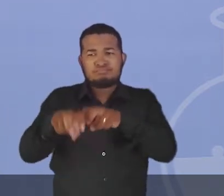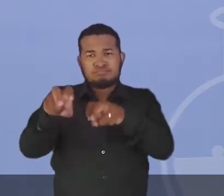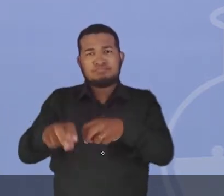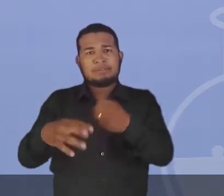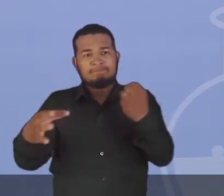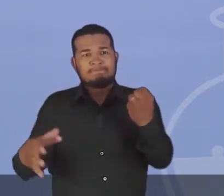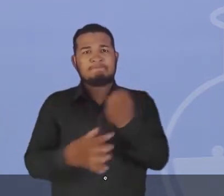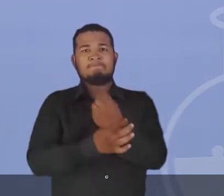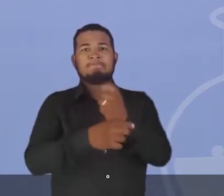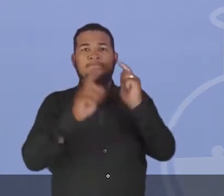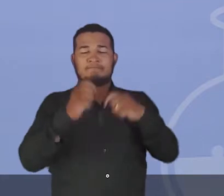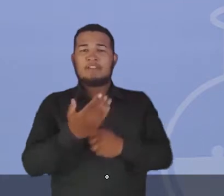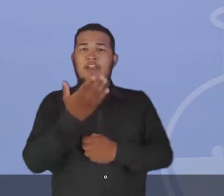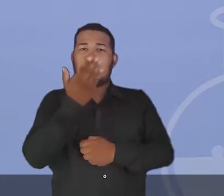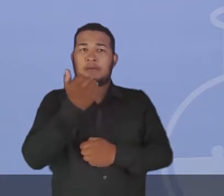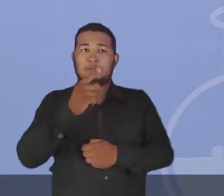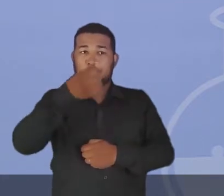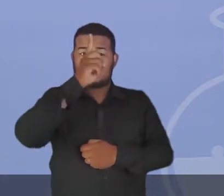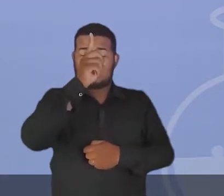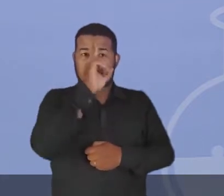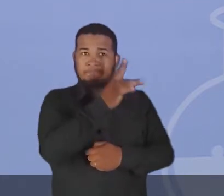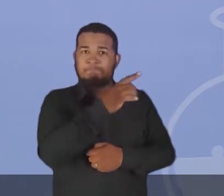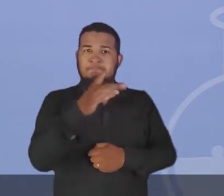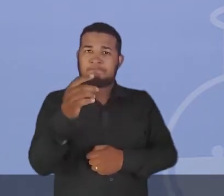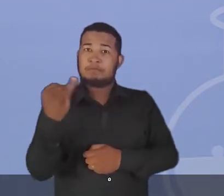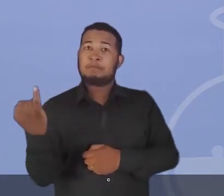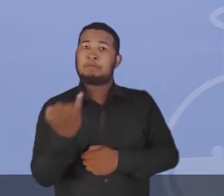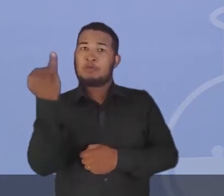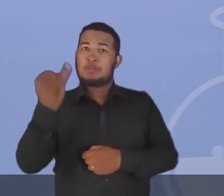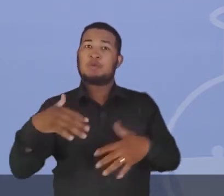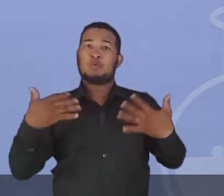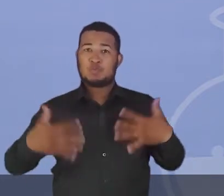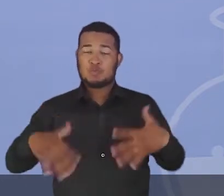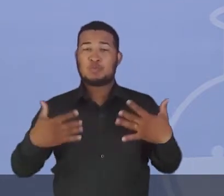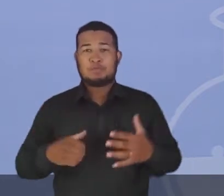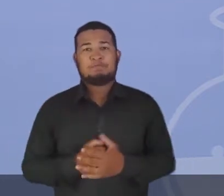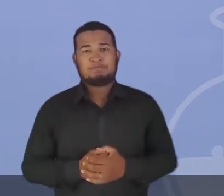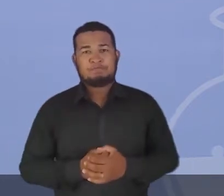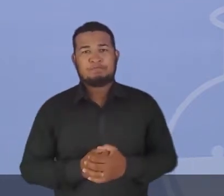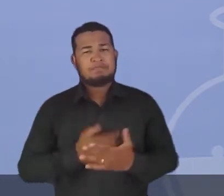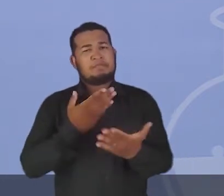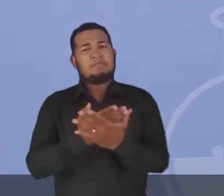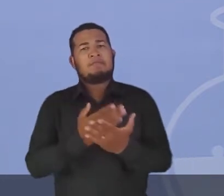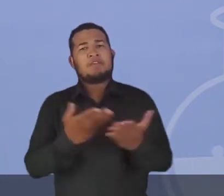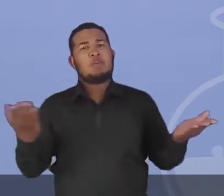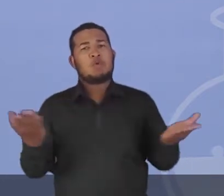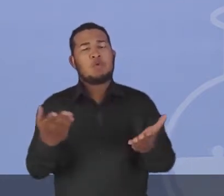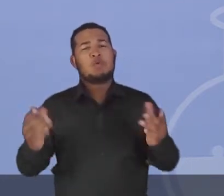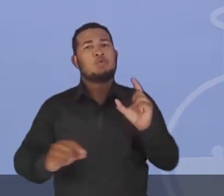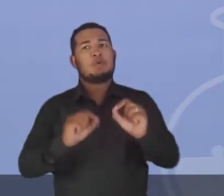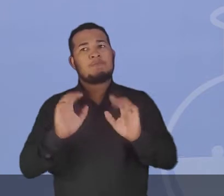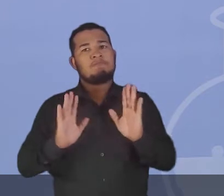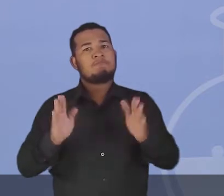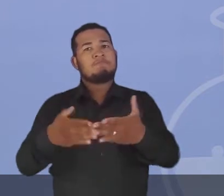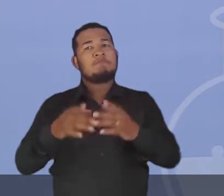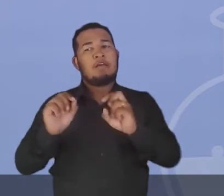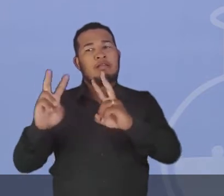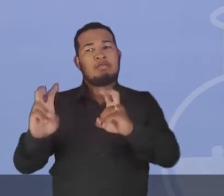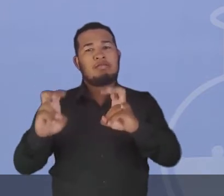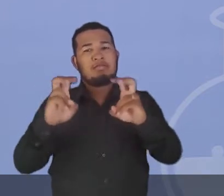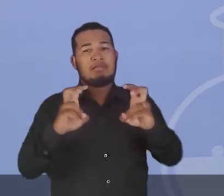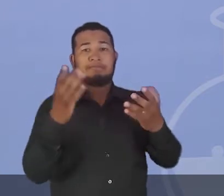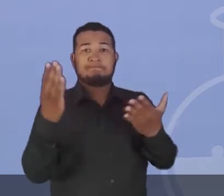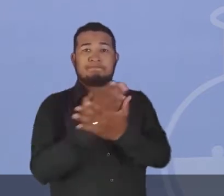garante o alimento do dia a dia e isso é muito importante. Bom, na aula de hoje nós vamos trabalhar também alguns